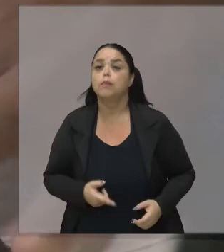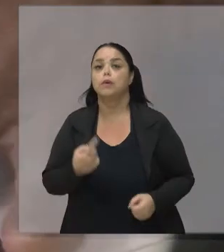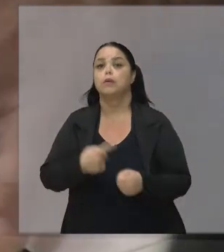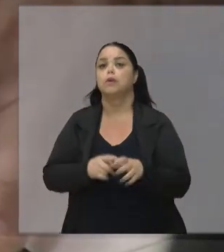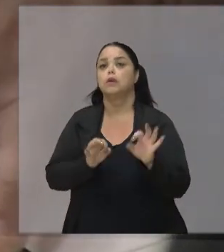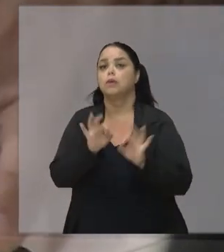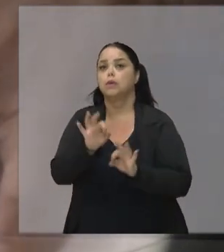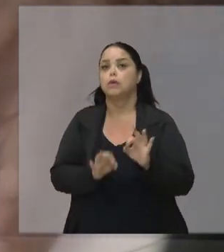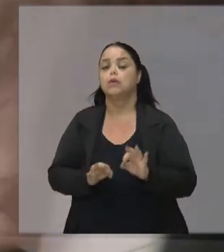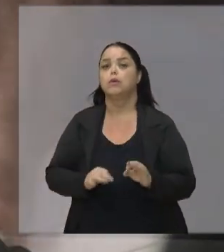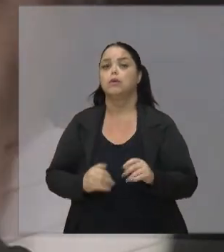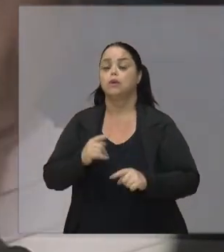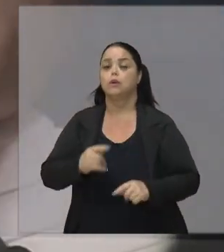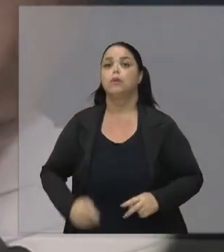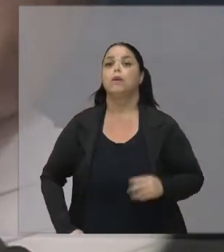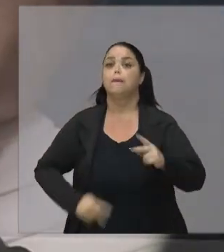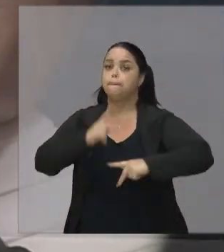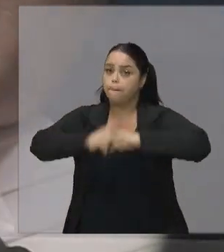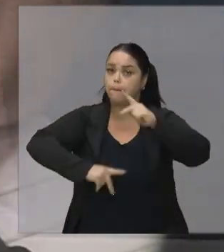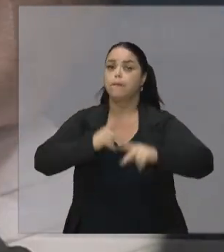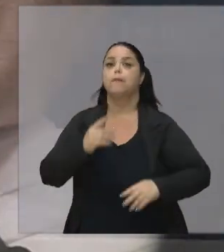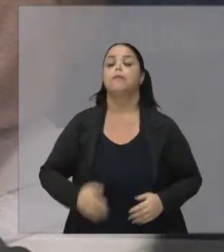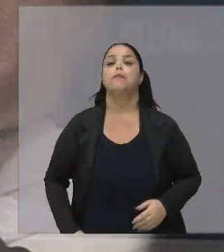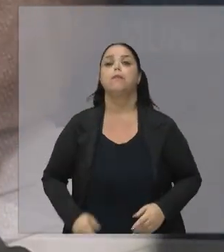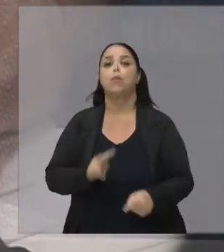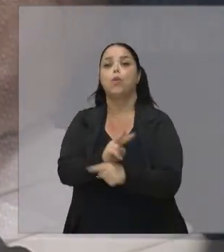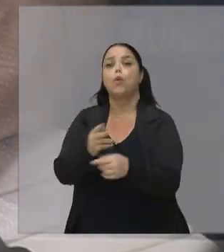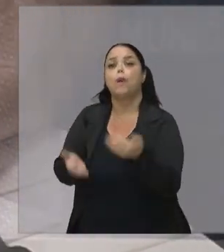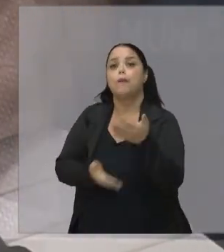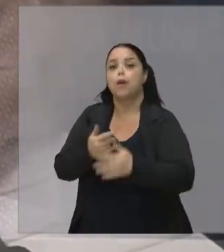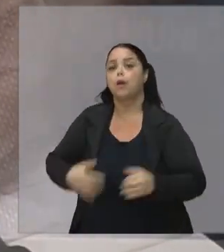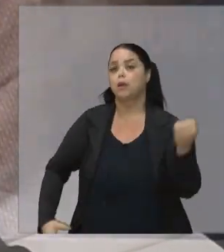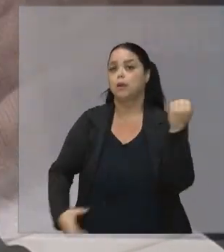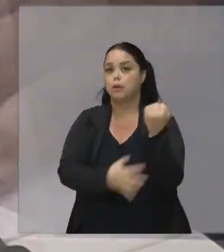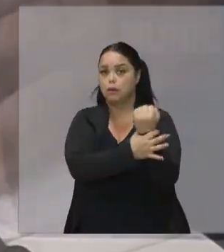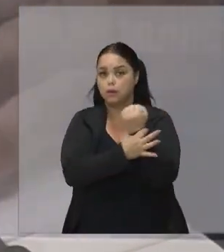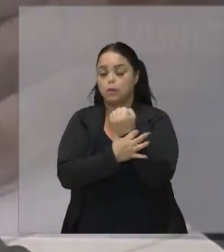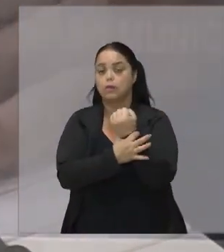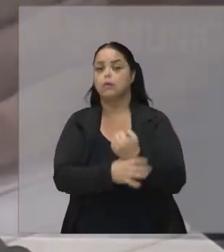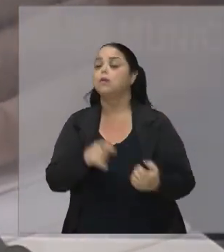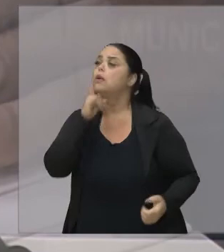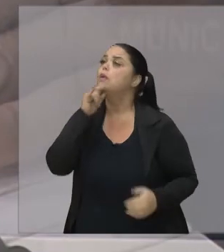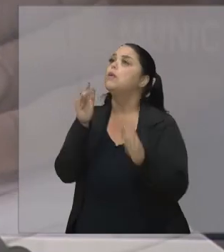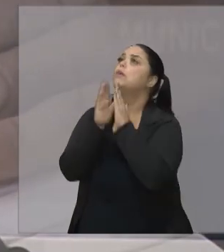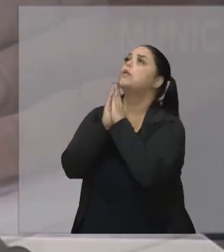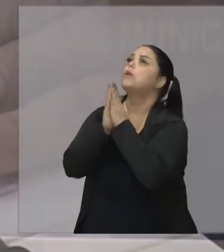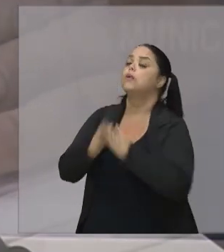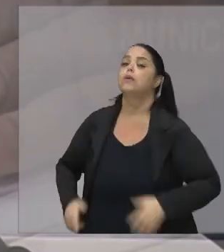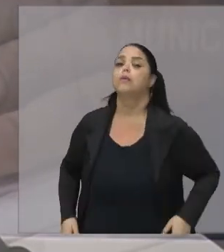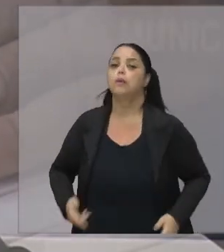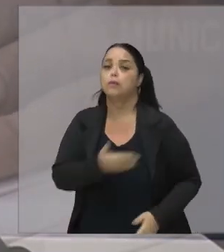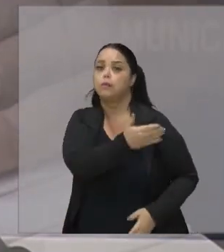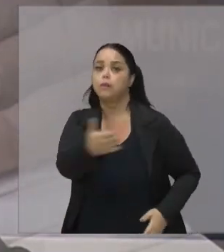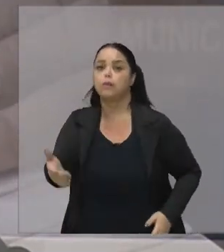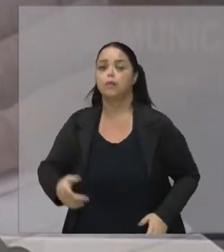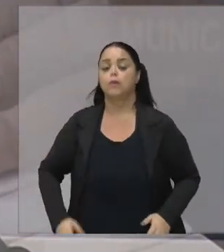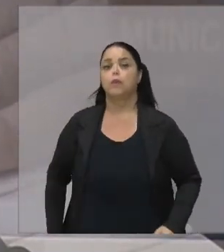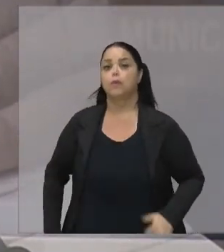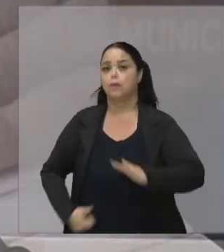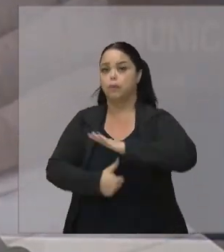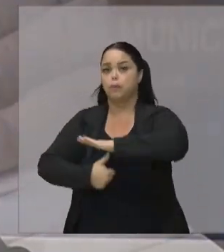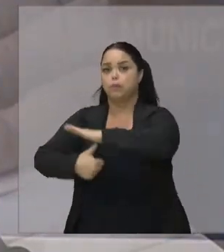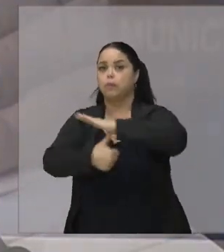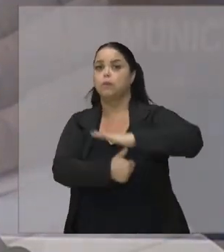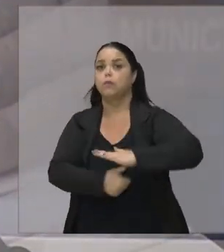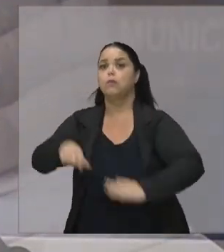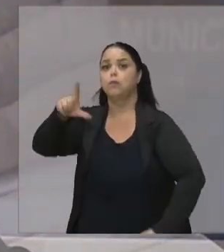ordem, o progresso da cidade, por aqueles que zelam pela segurança da cidade. Pai querido, são autoridades instituídas